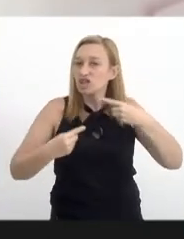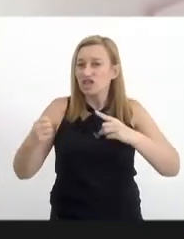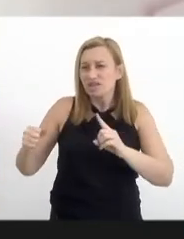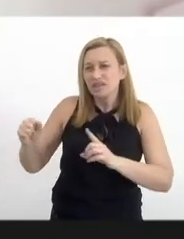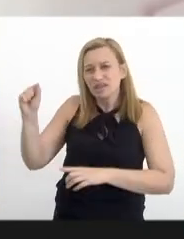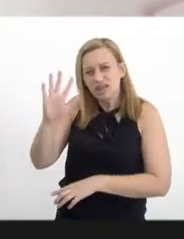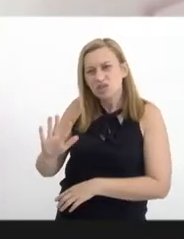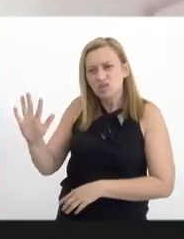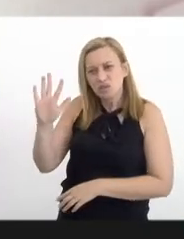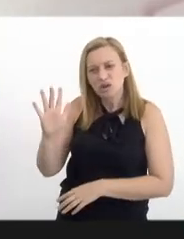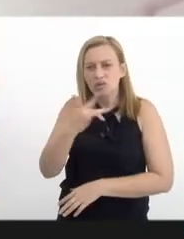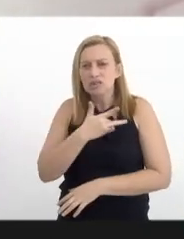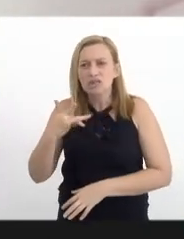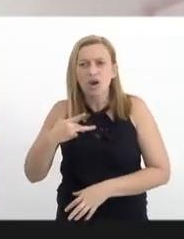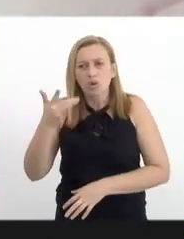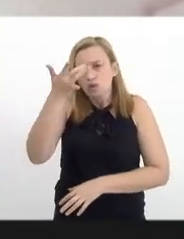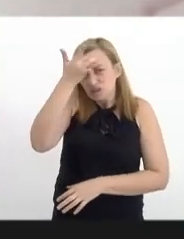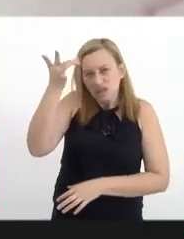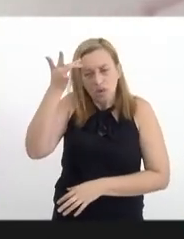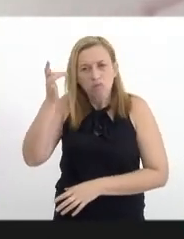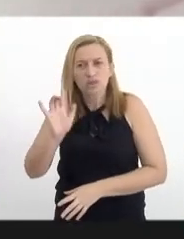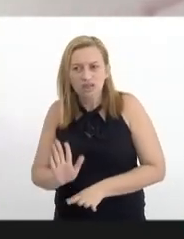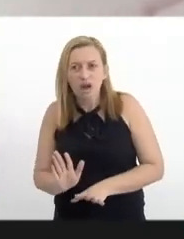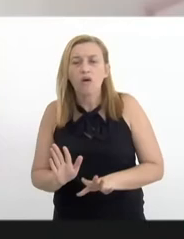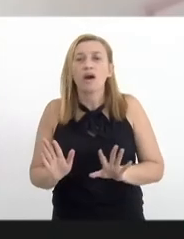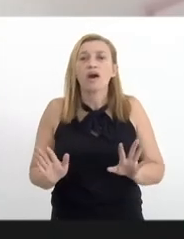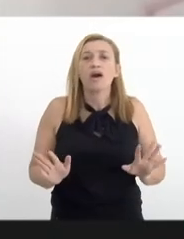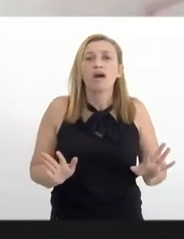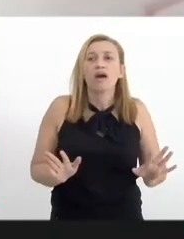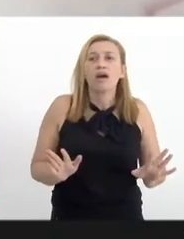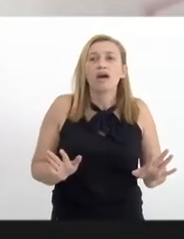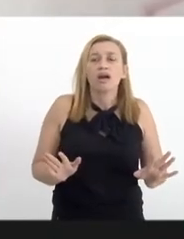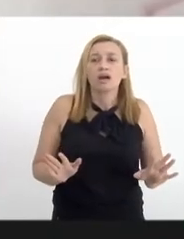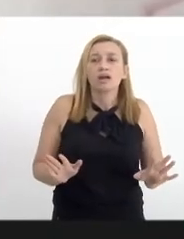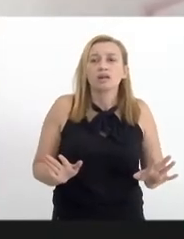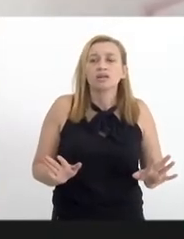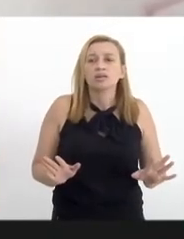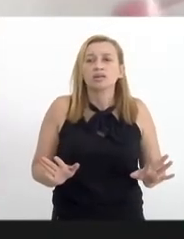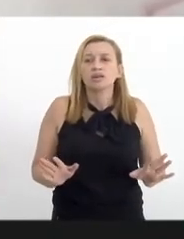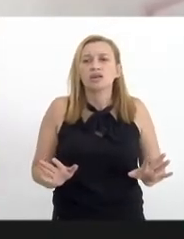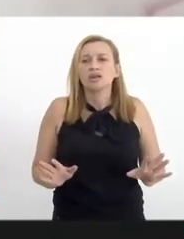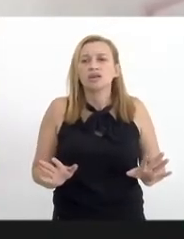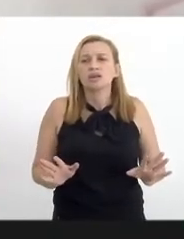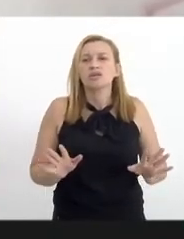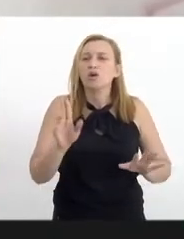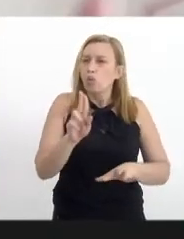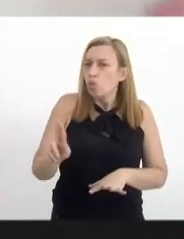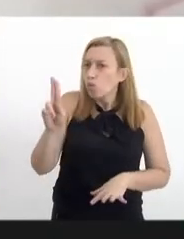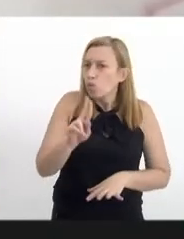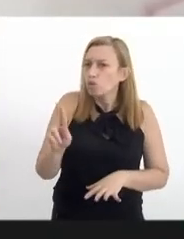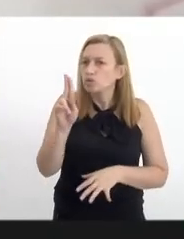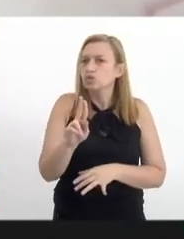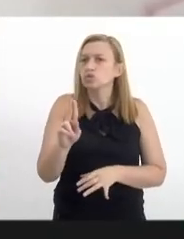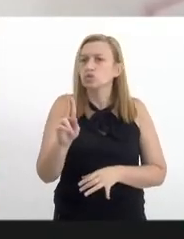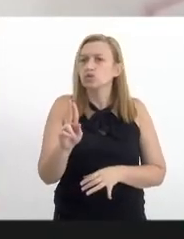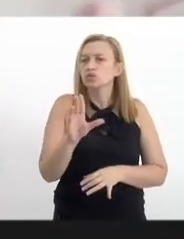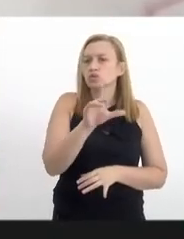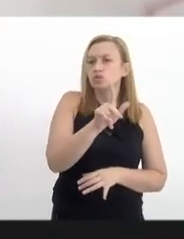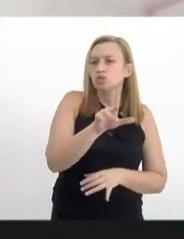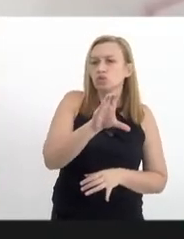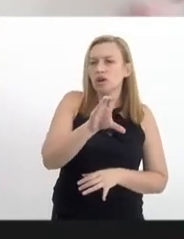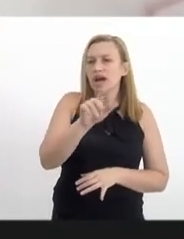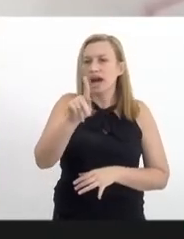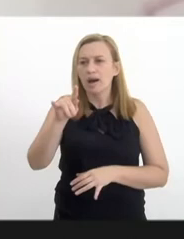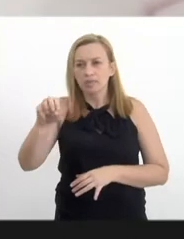de saúde mental hoje vigente, ela fomenta a utilização dos CAPS